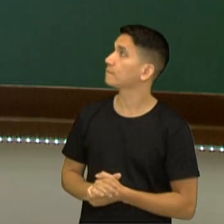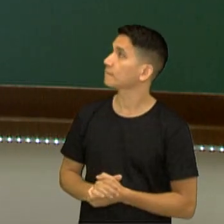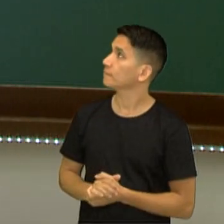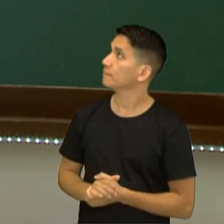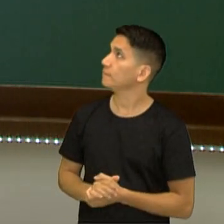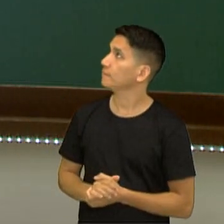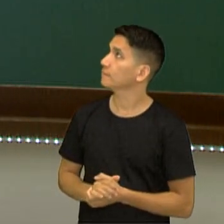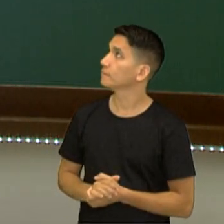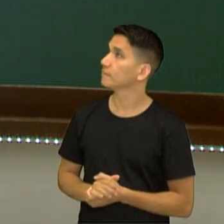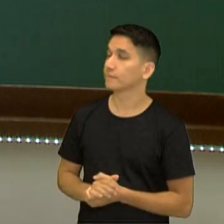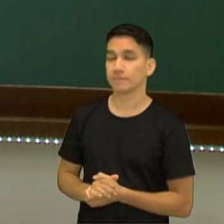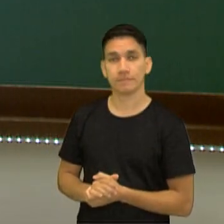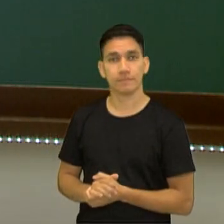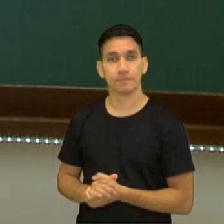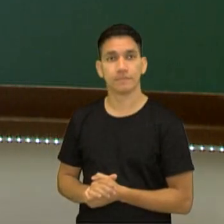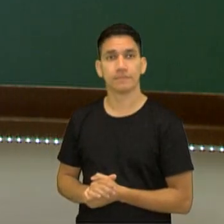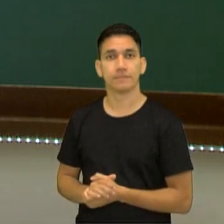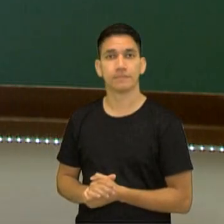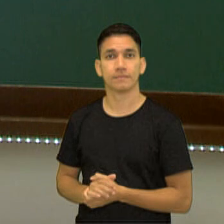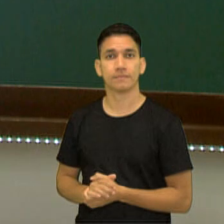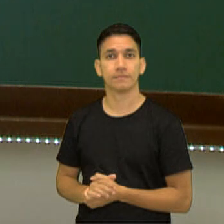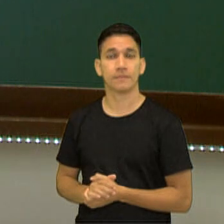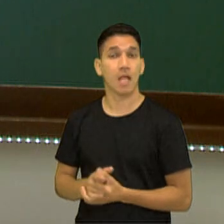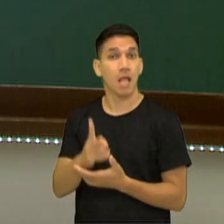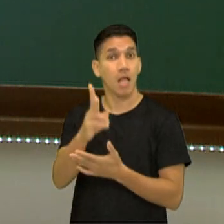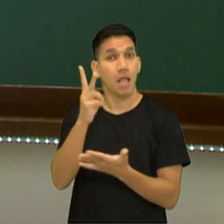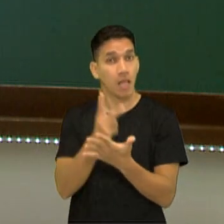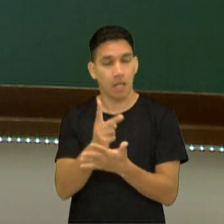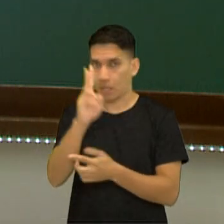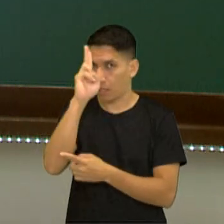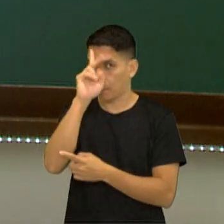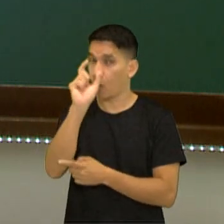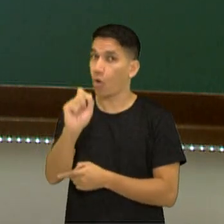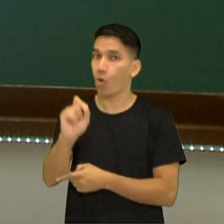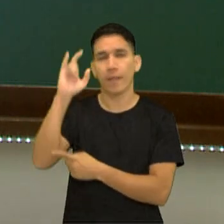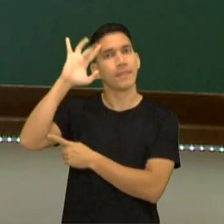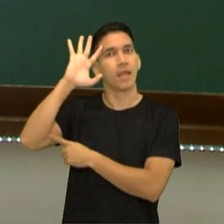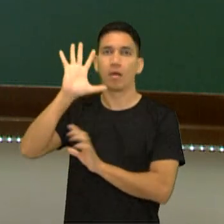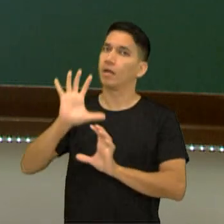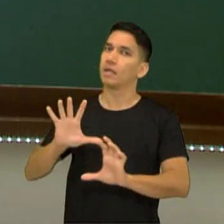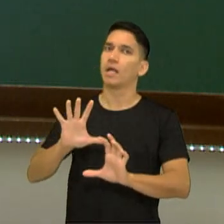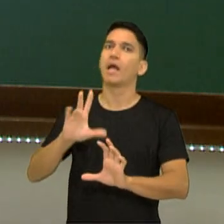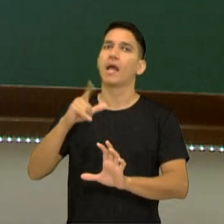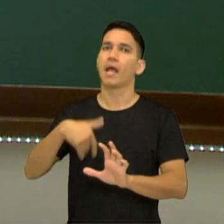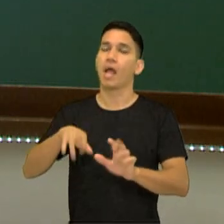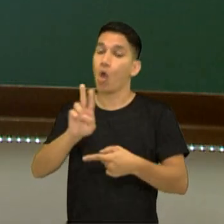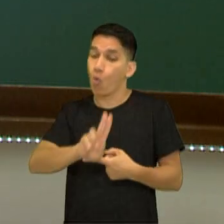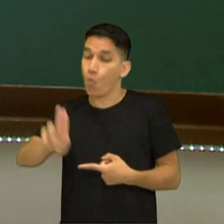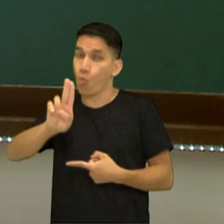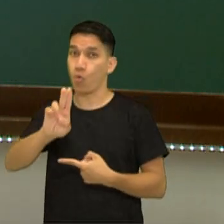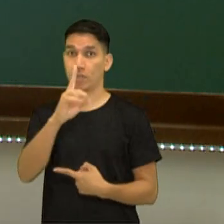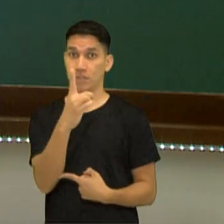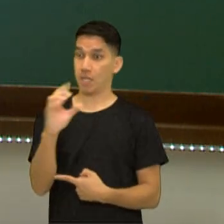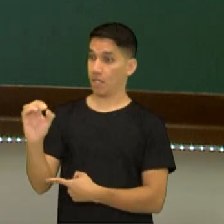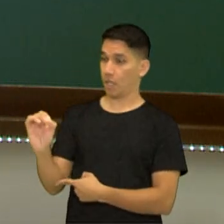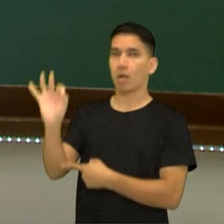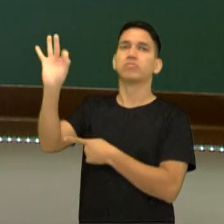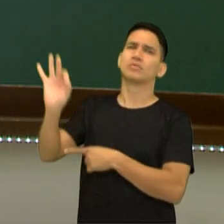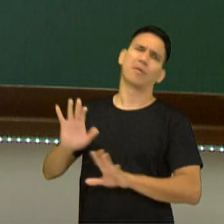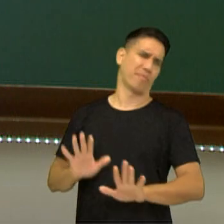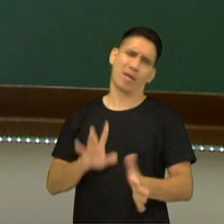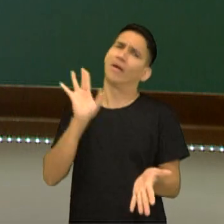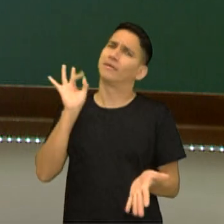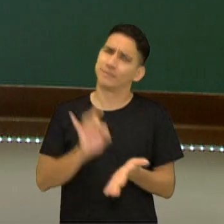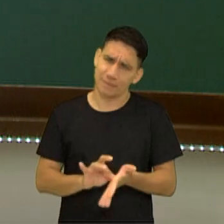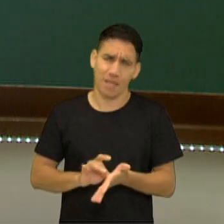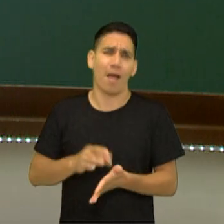dividida pela quantidade esperada vezes 6. Lembrando que, teoricamente, a gente considera rendimento 100%, mas que no cotidiano a